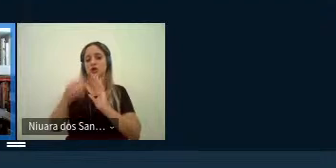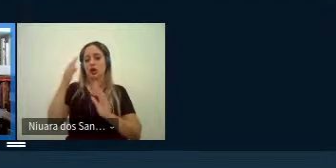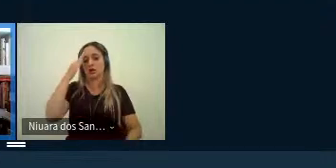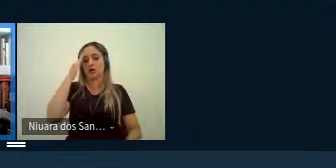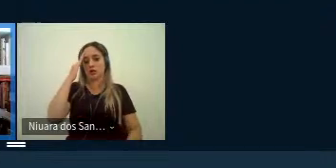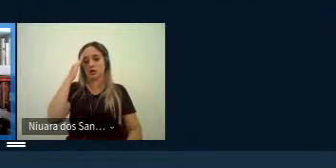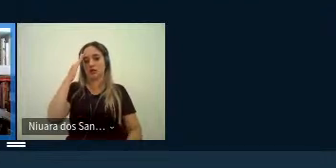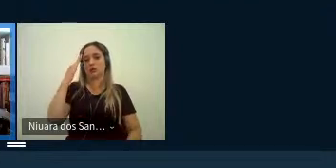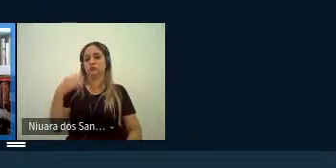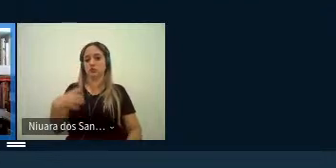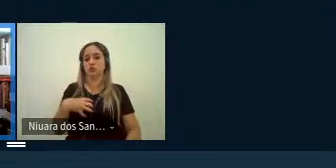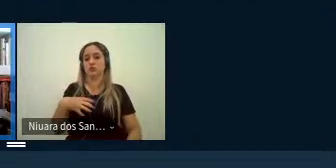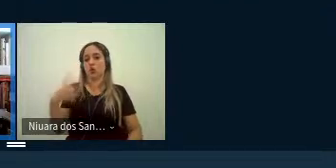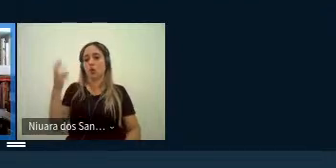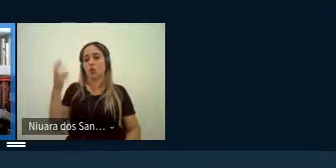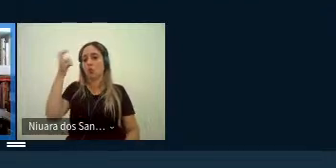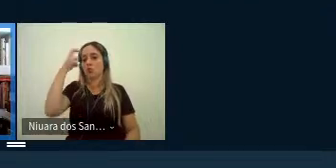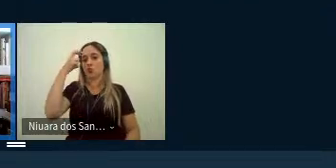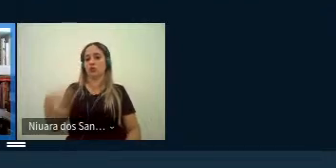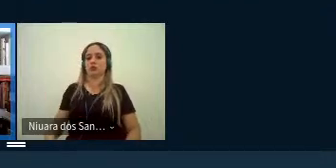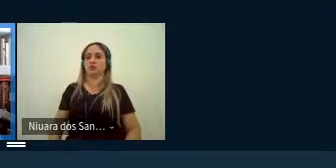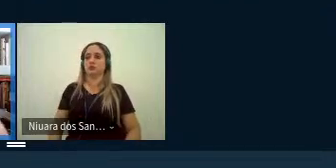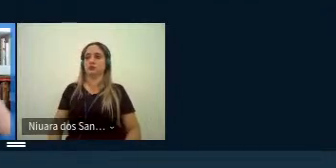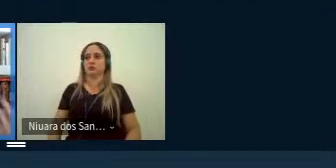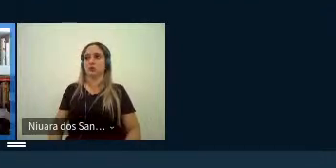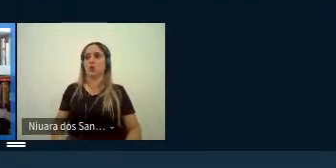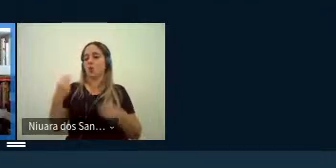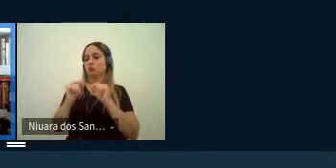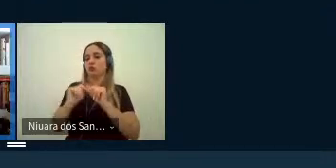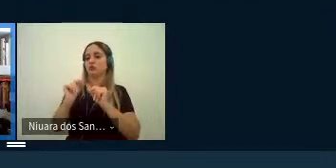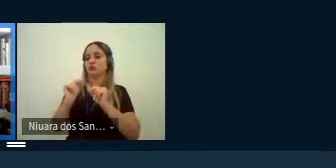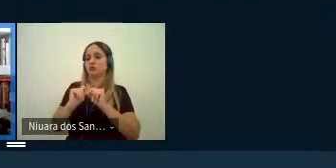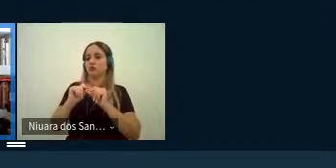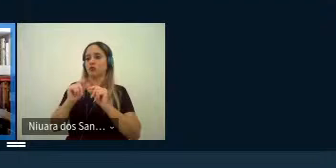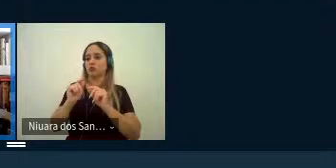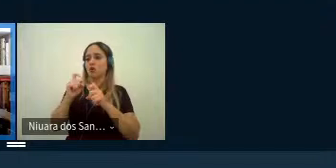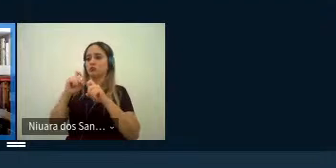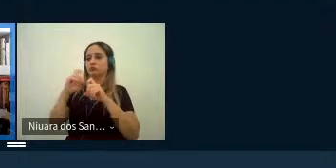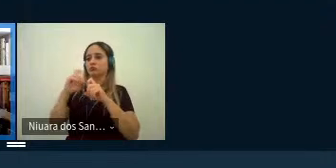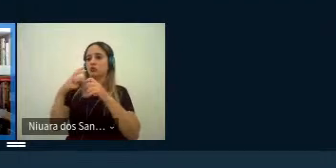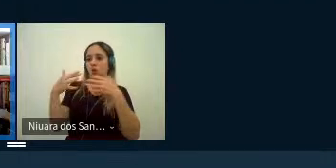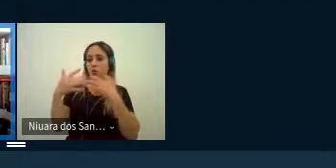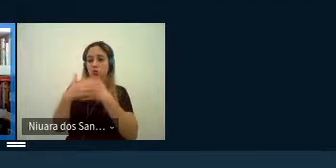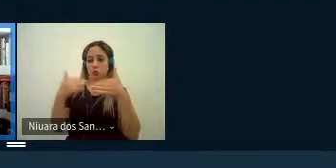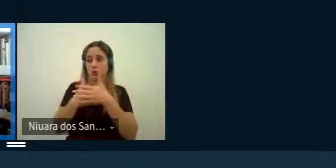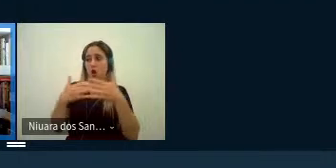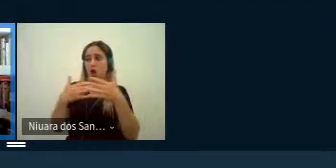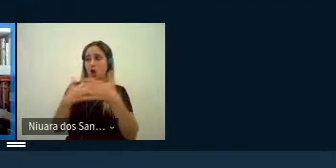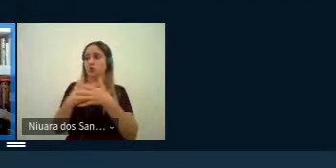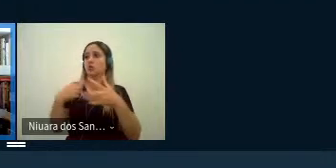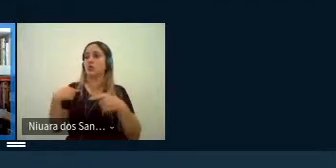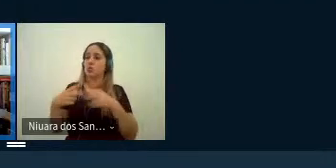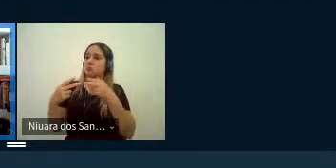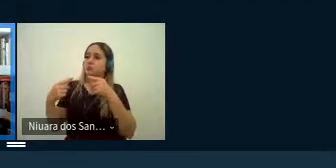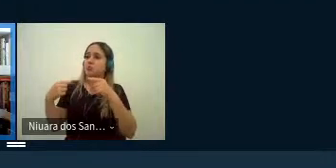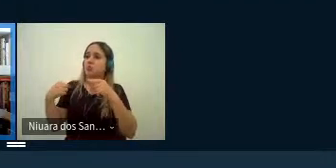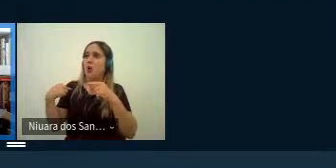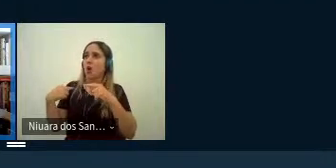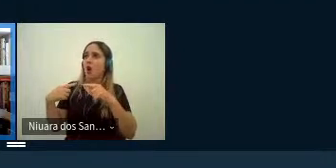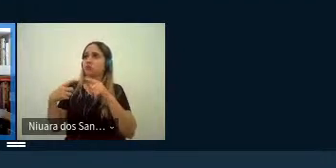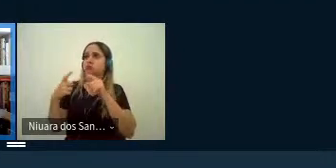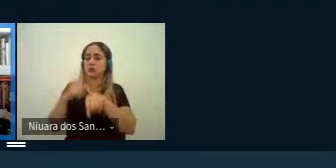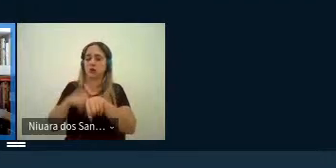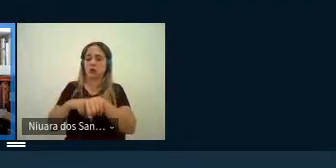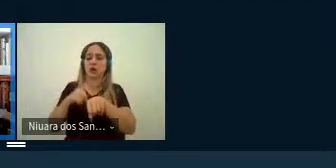modos né como culturalmente se constrói os sexos né dependendo então desses fatores época e lugar